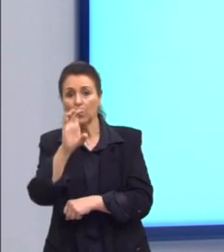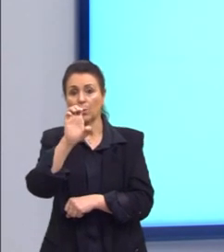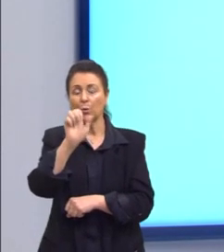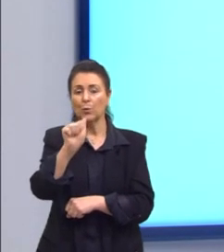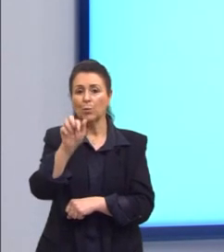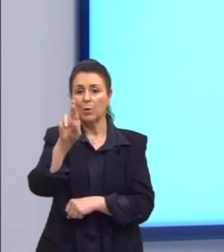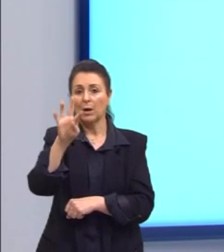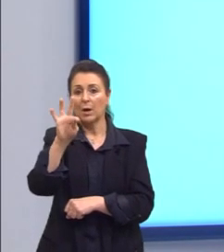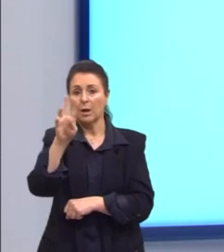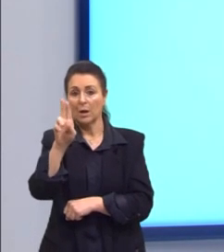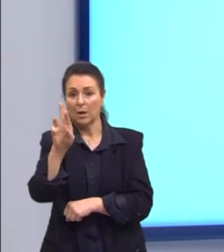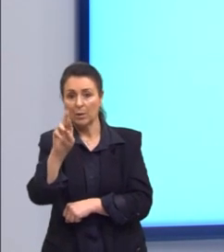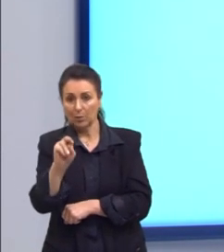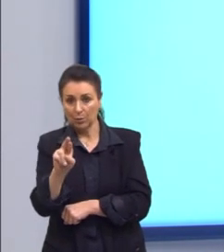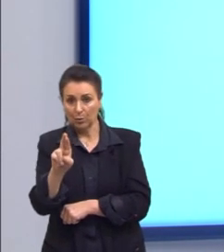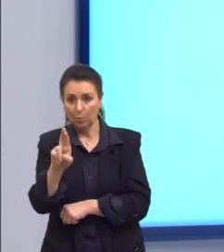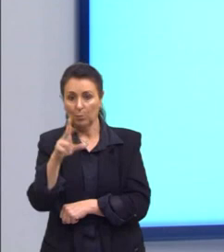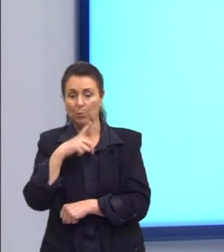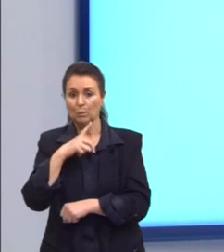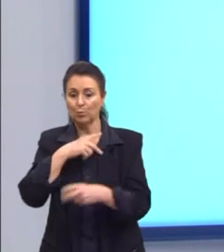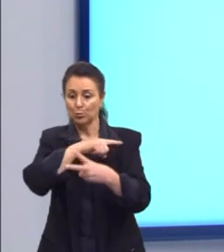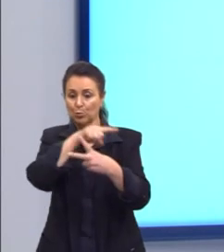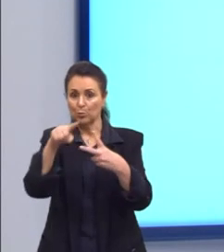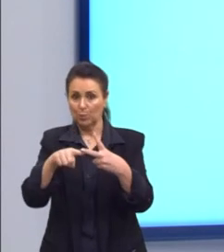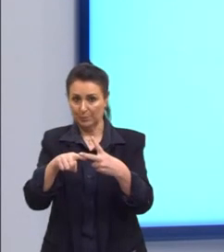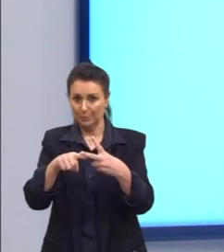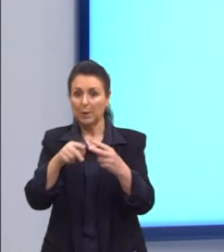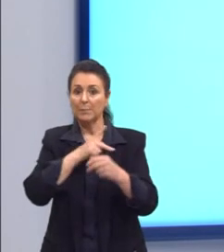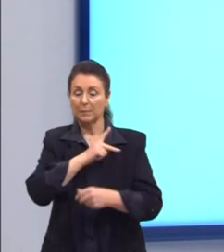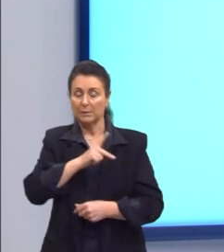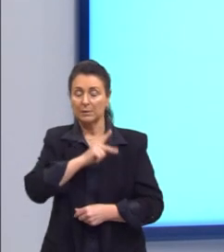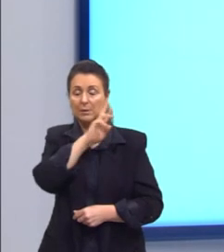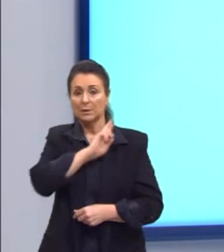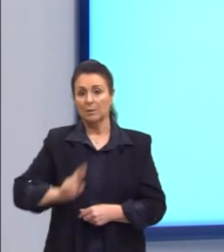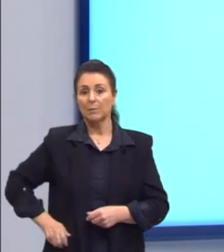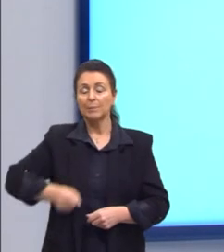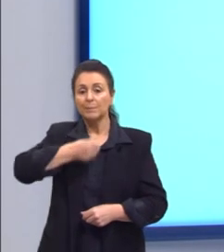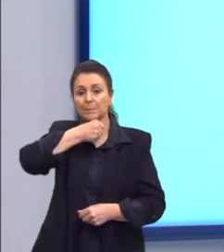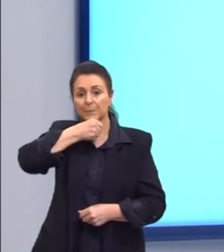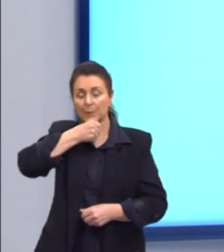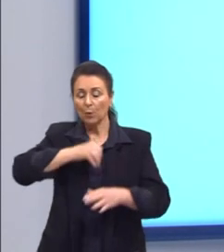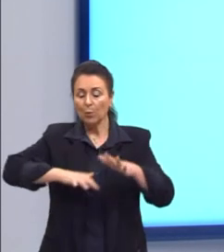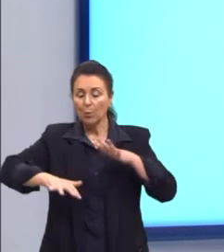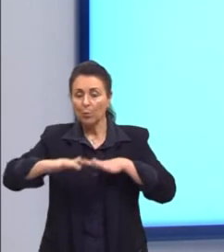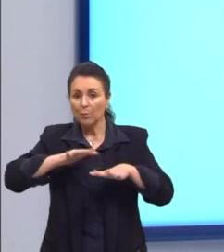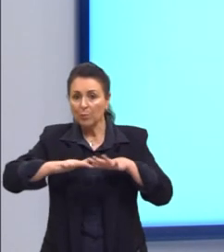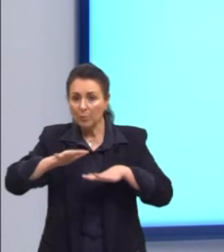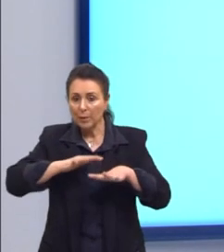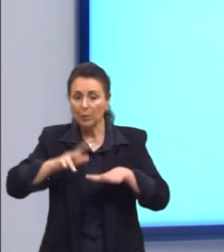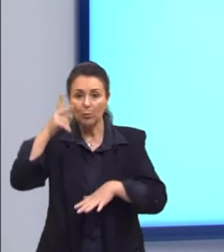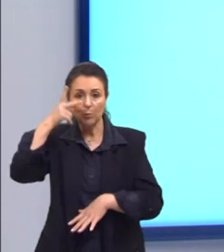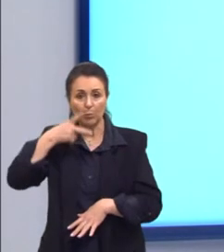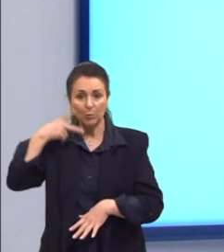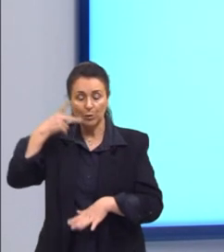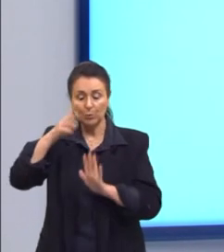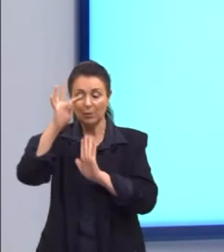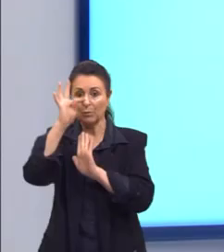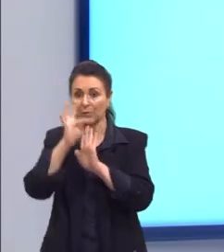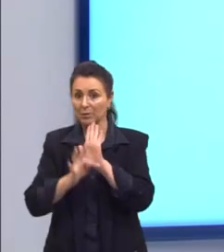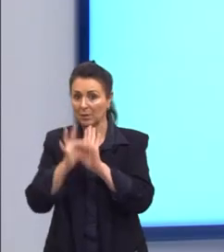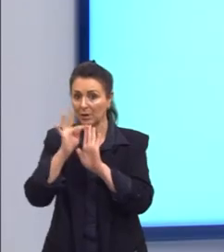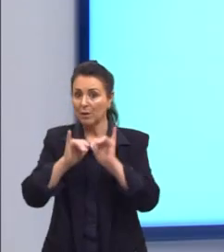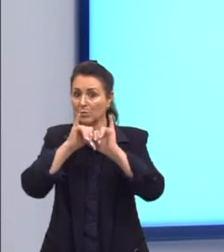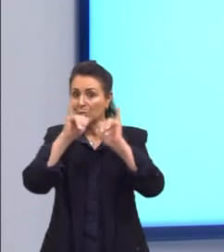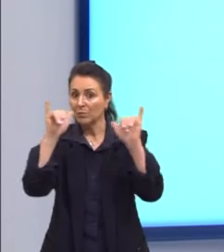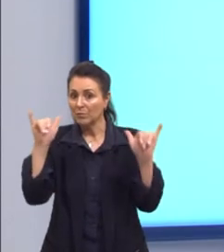presidentes da República Velha. Um dos objetivos do movimento político abordado no texto era, então, o que o